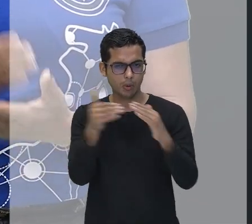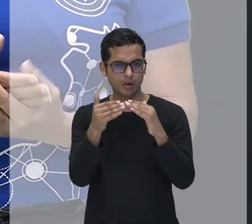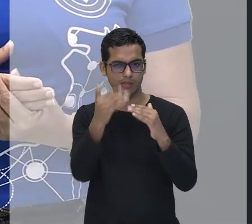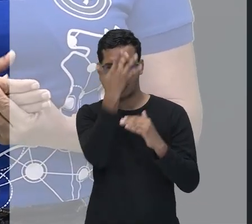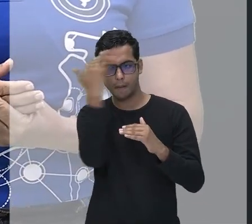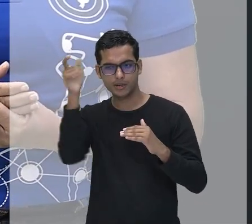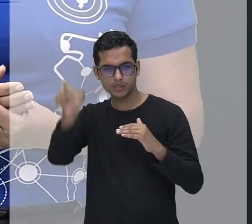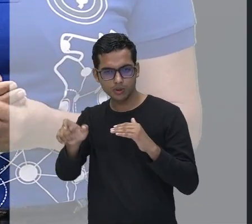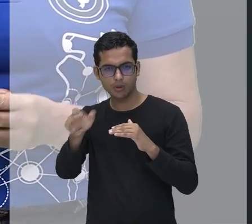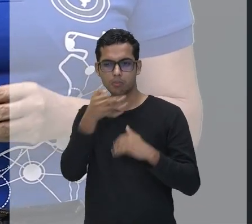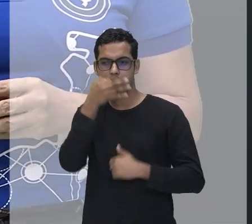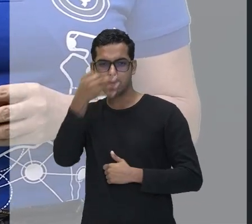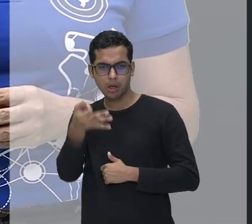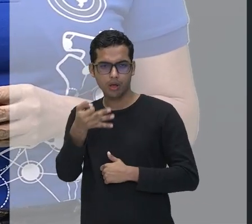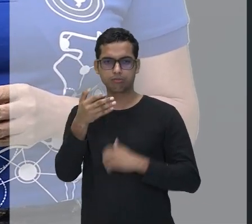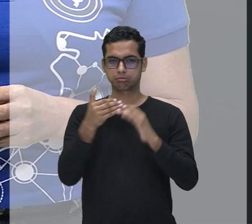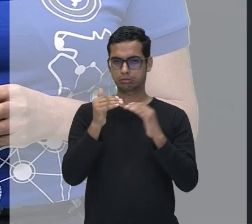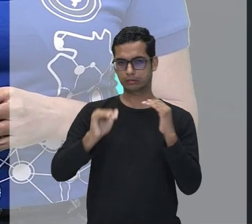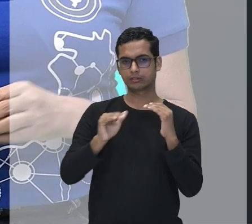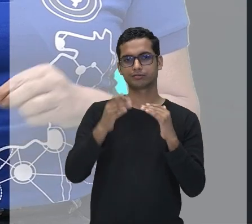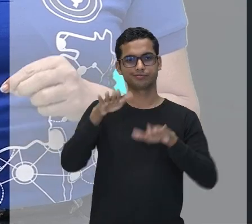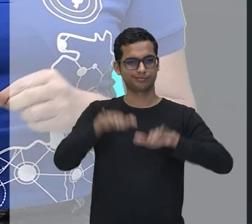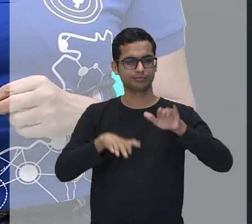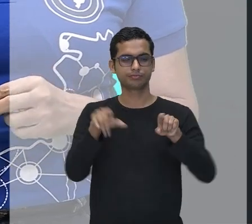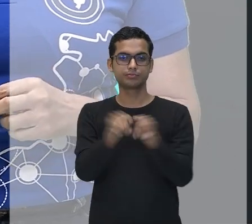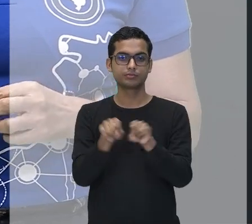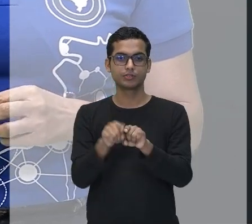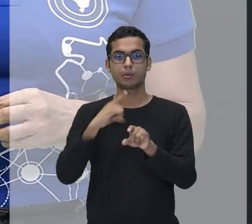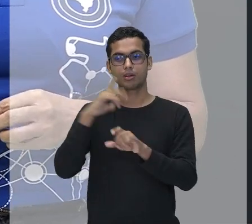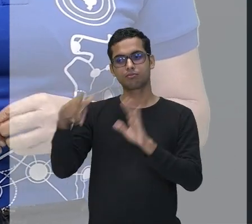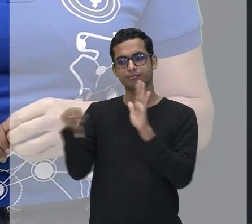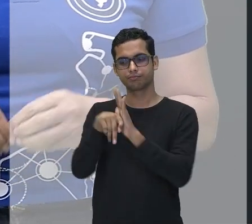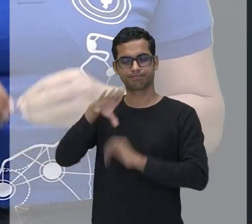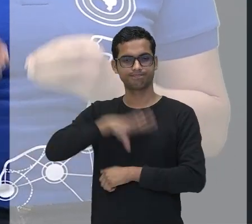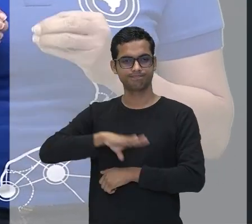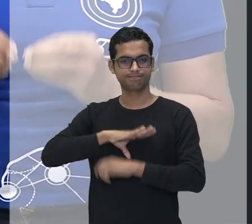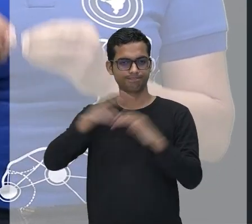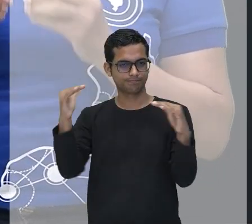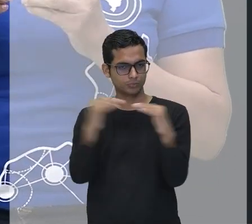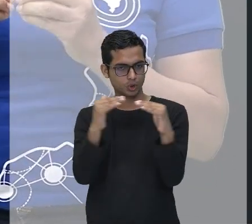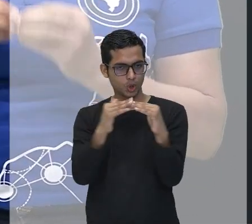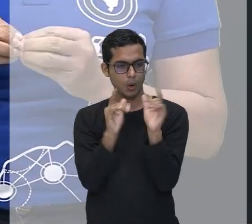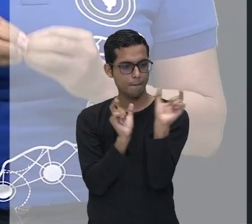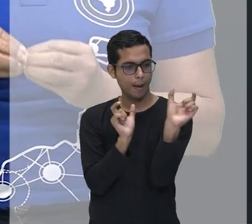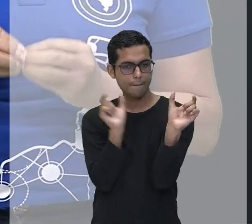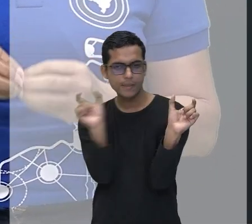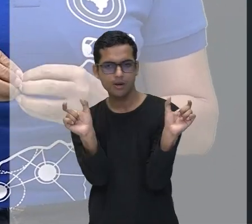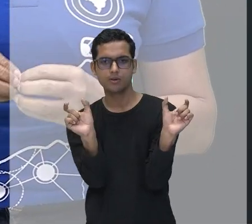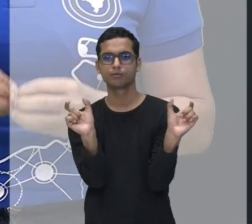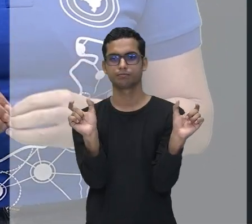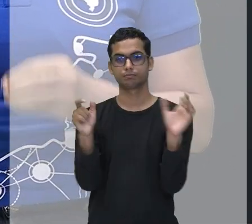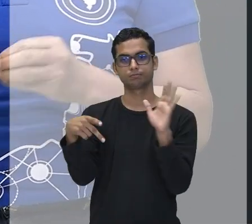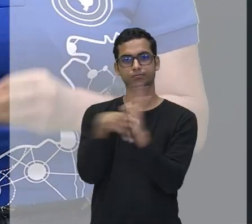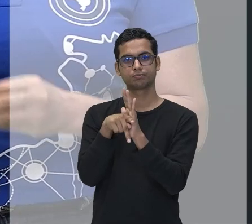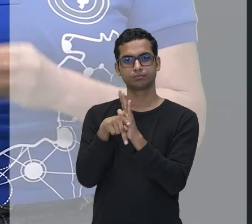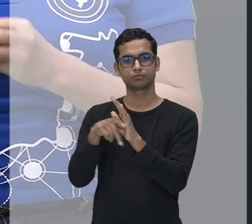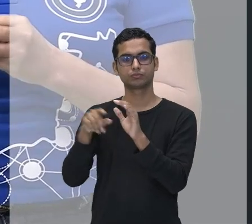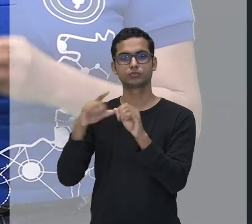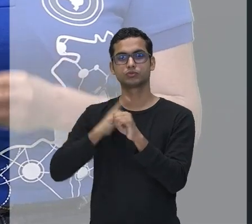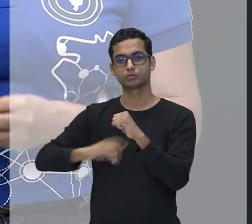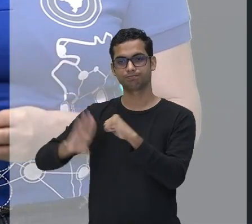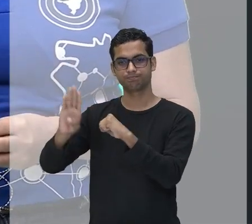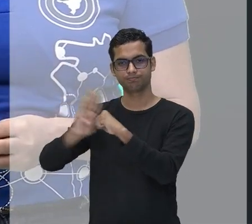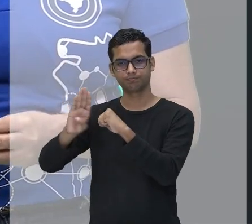né? Então, a concordância nominal é a que garante concordância dos substantivos com